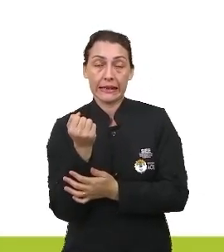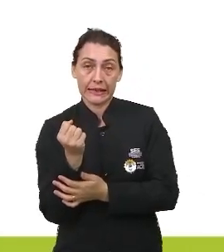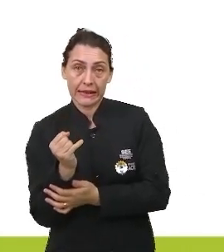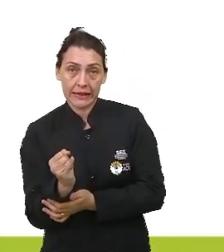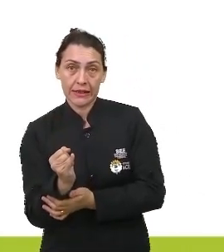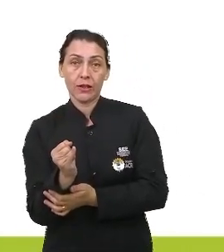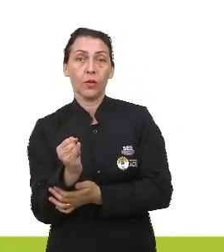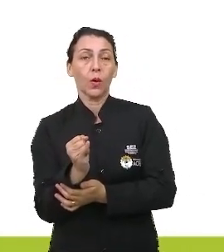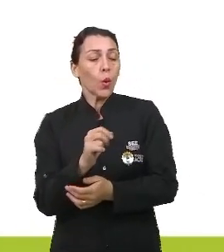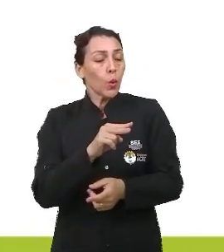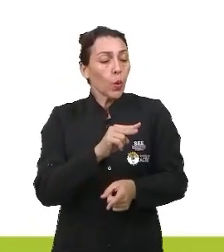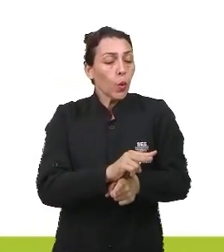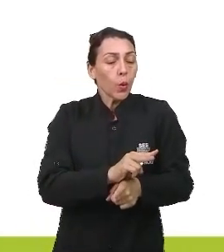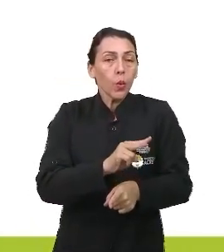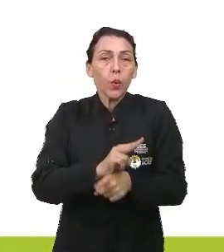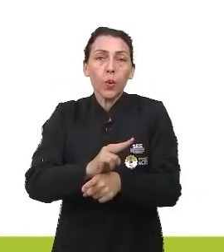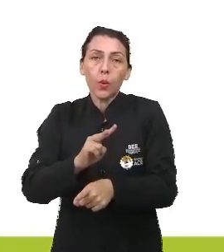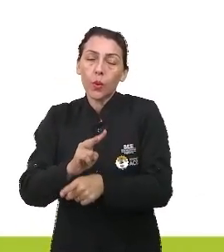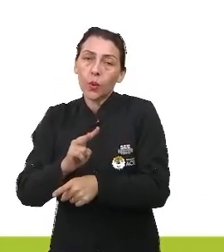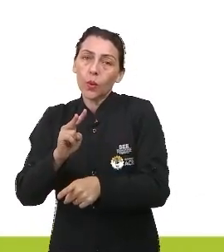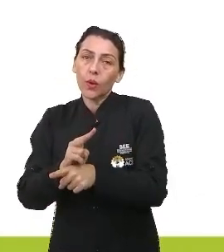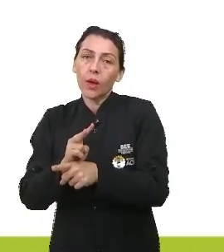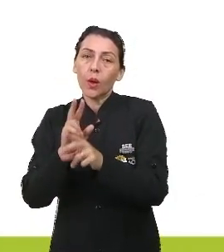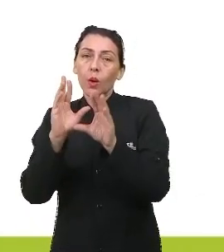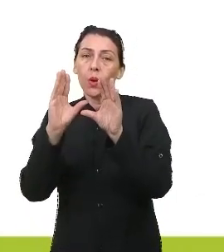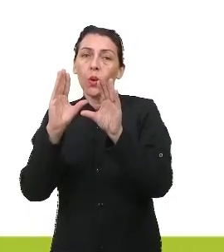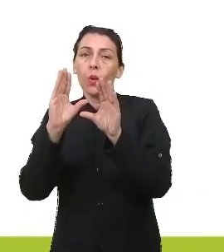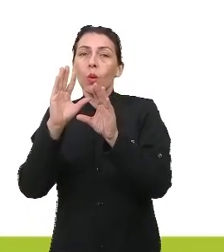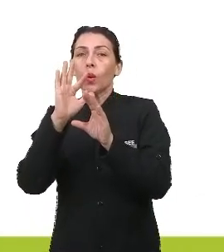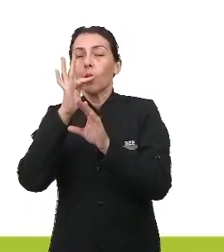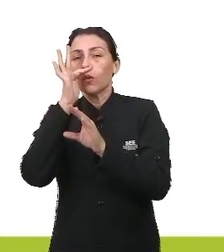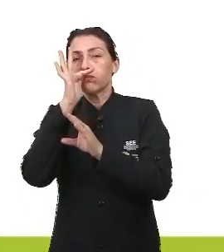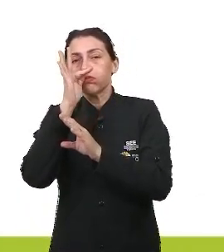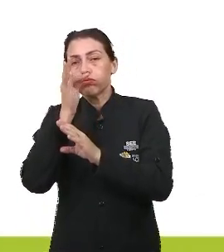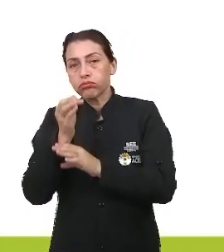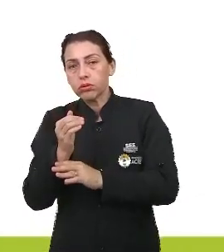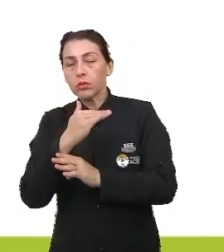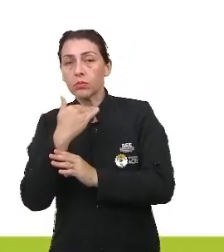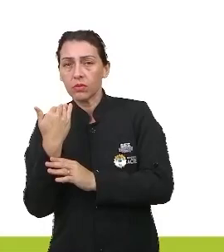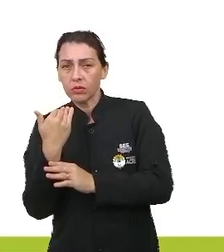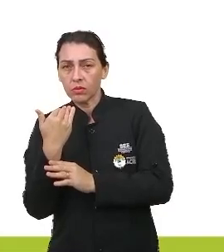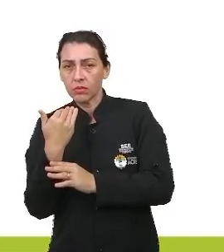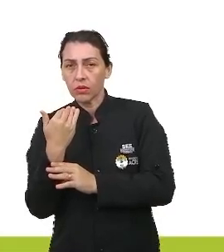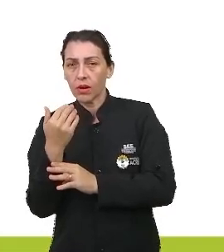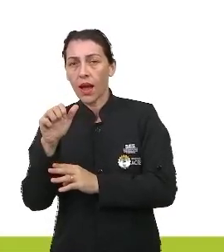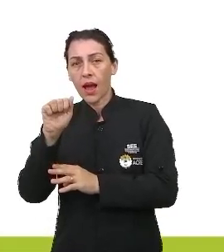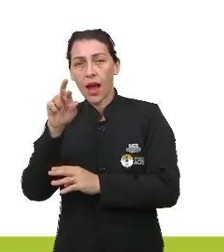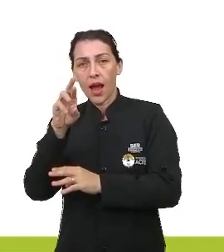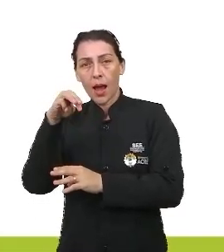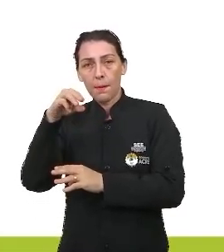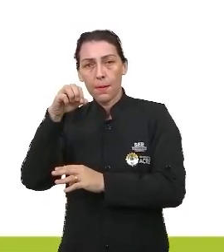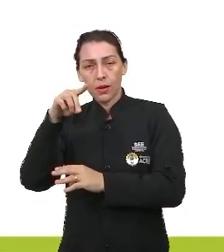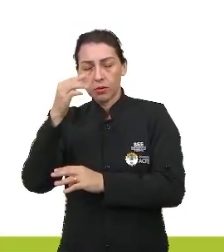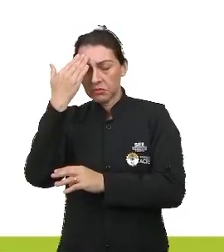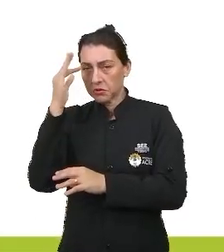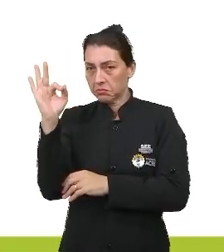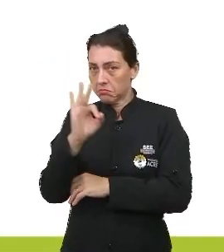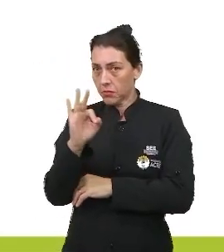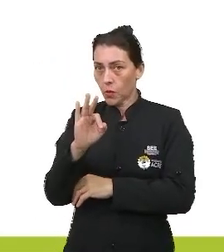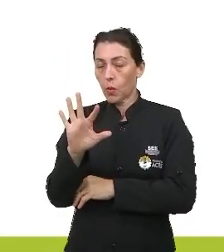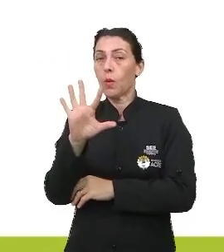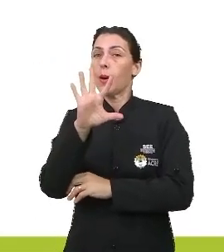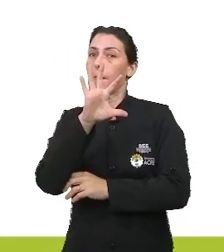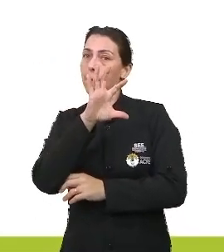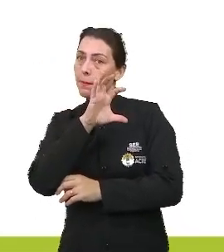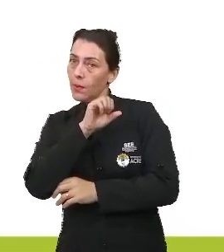regada e bem cuidada, ela murcha e morre. An, Armando sem entender nada, o amor